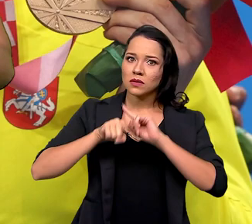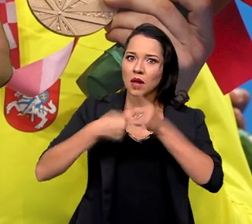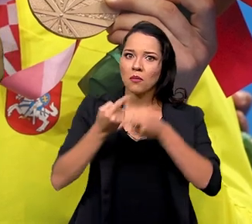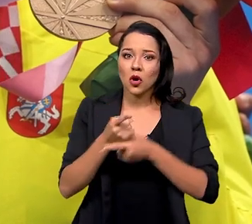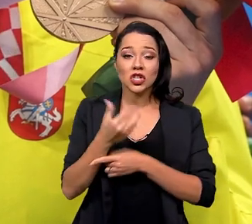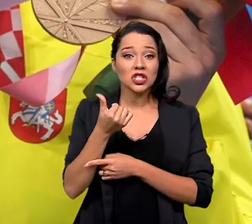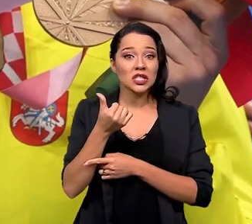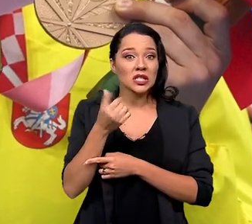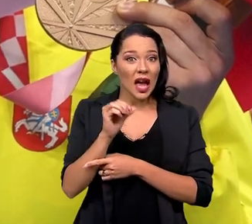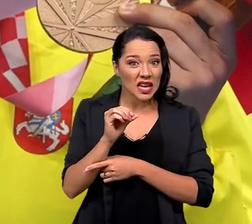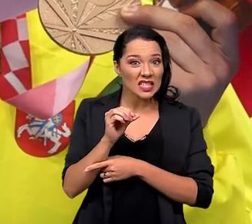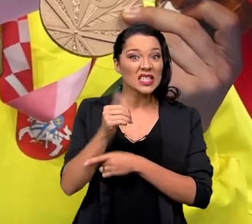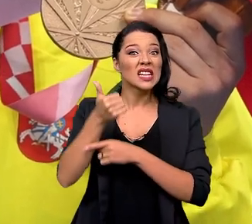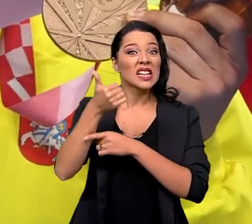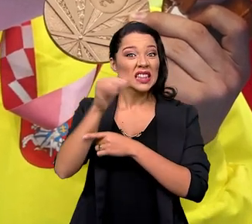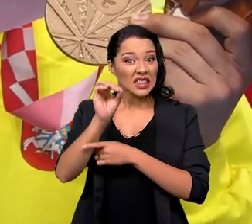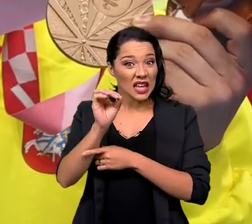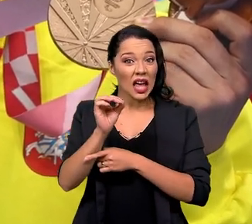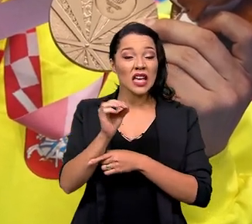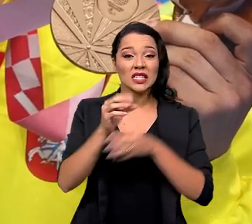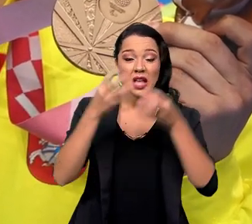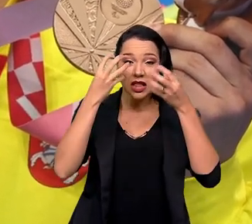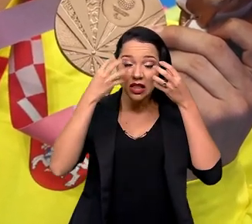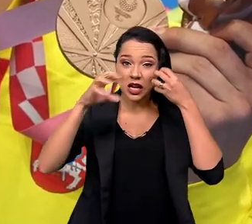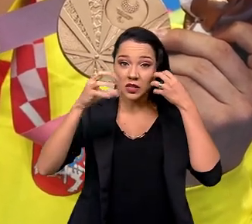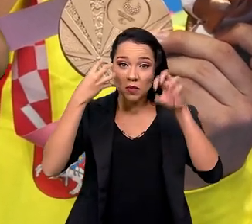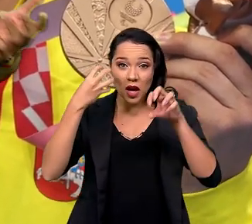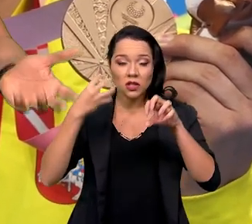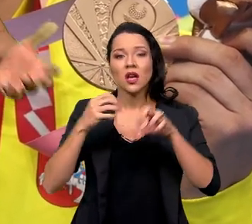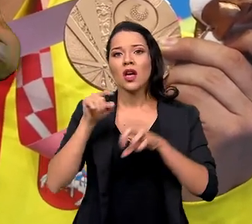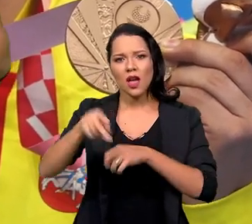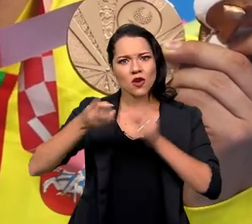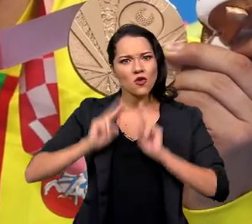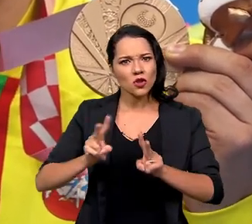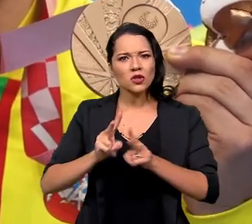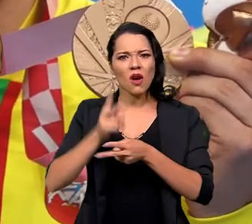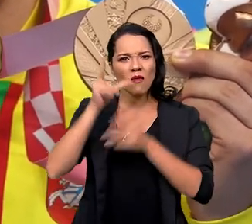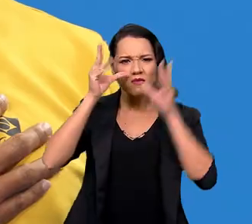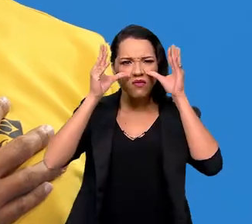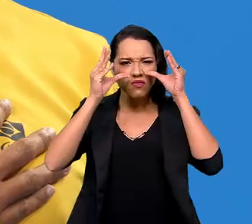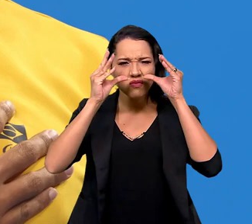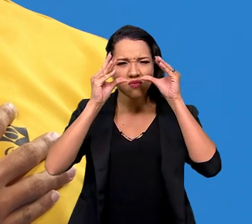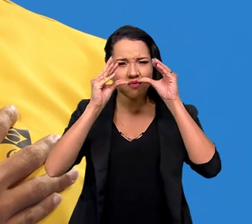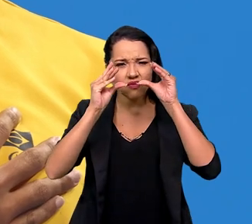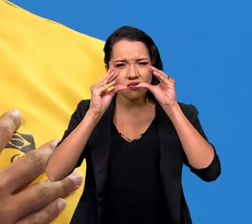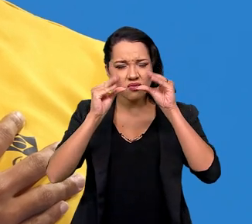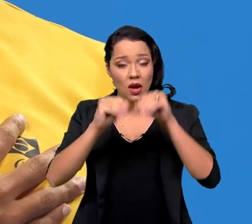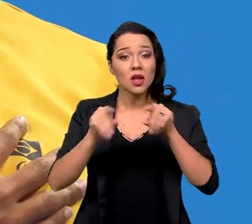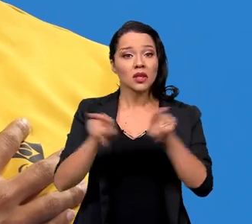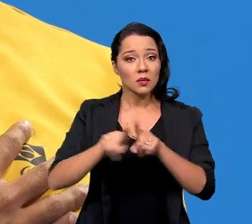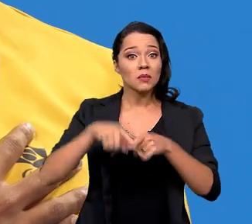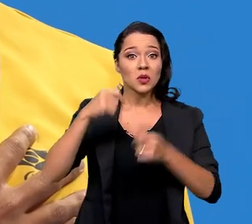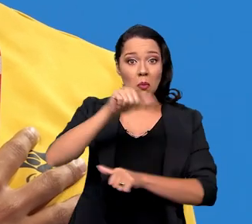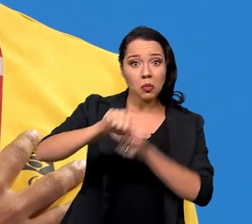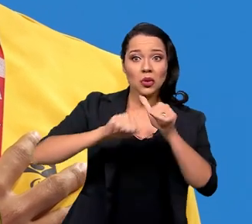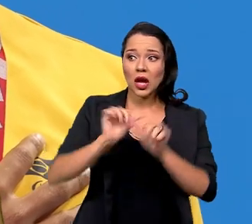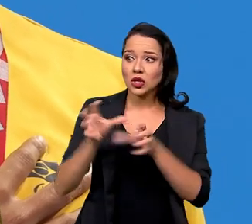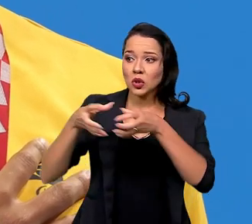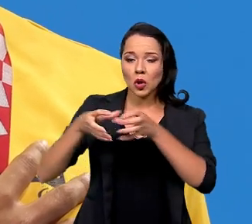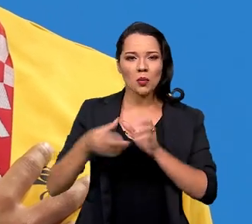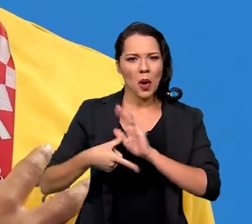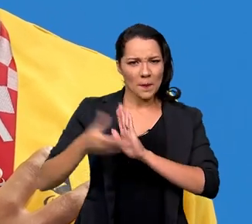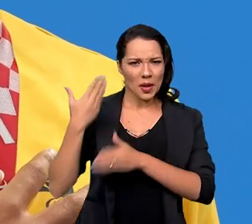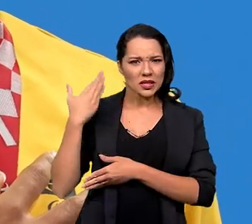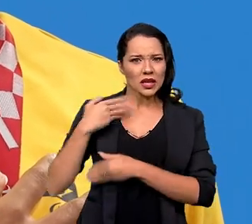depois de 10, eu disse 10 transplantes de córneas, o cara continua perdendo a visão. Teve, inclusive, que mudar de classe.